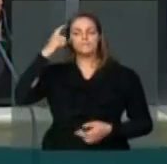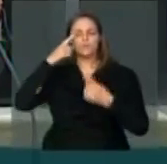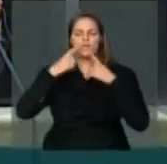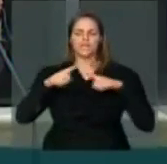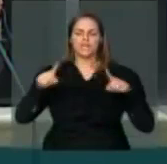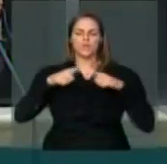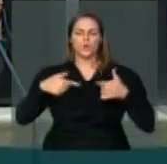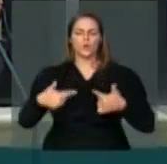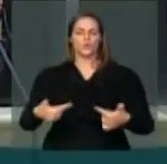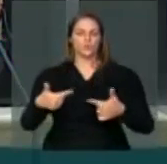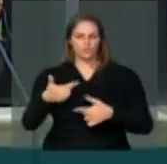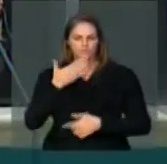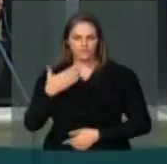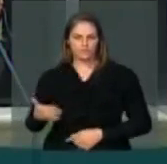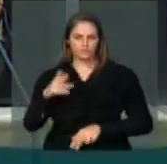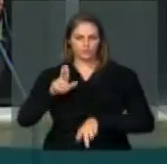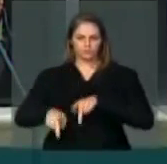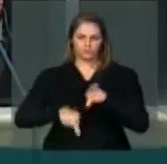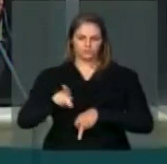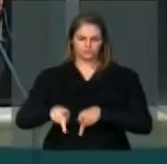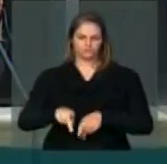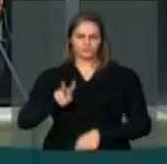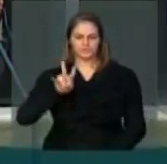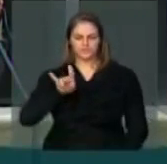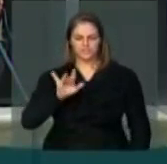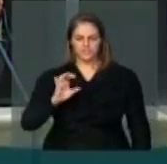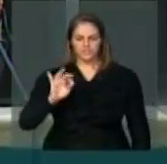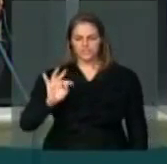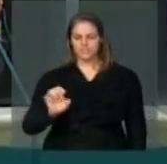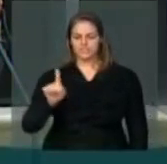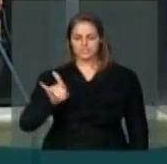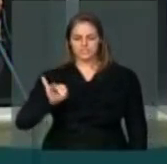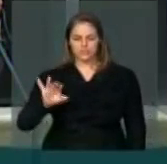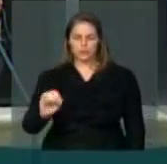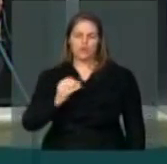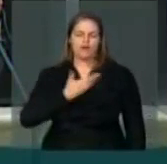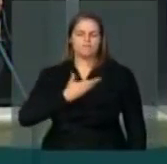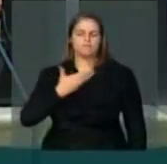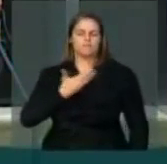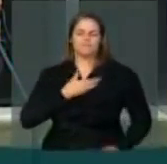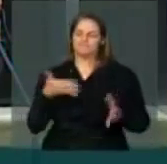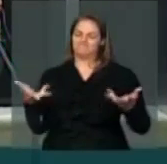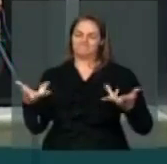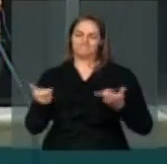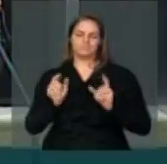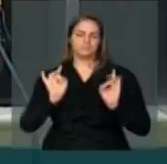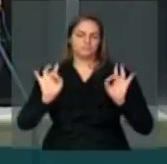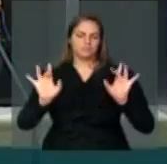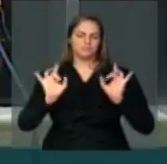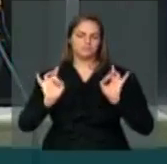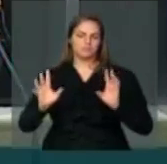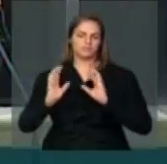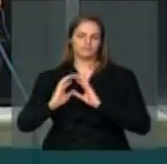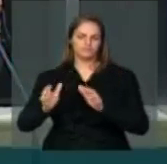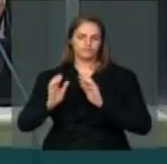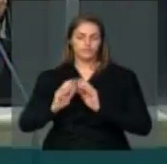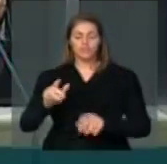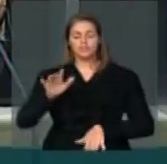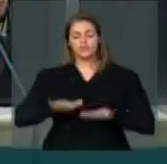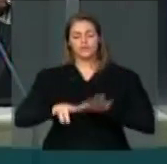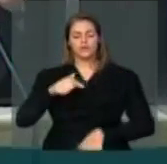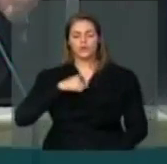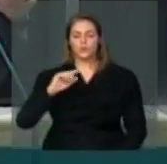e ter o Vicente Zico como amigo foi um privilégio. Eu talvez tenha sido o único